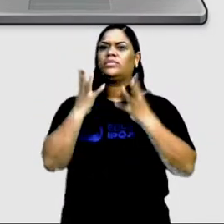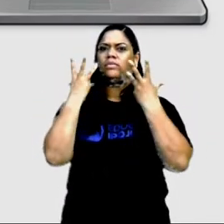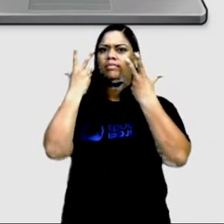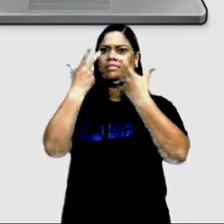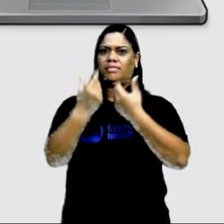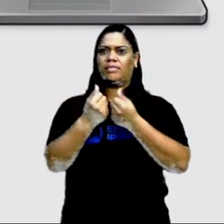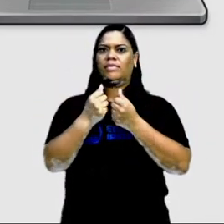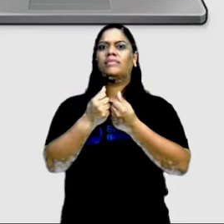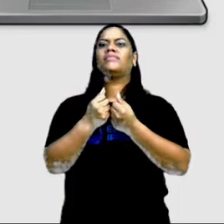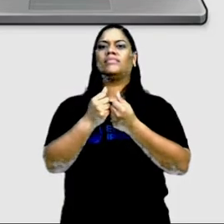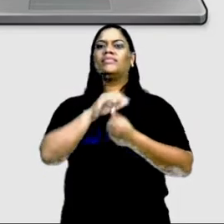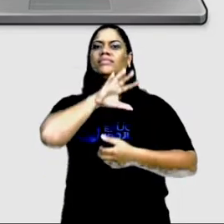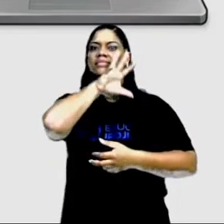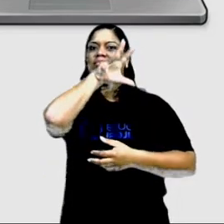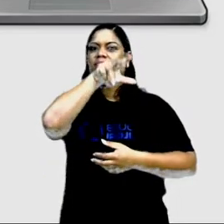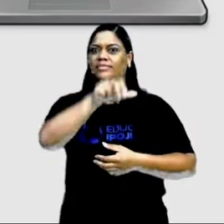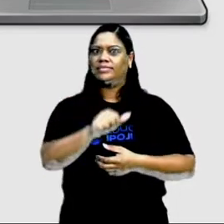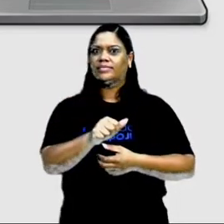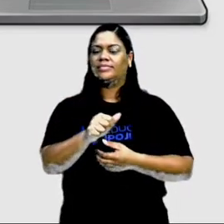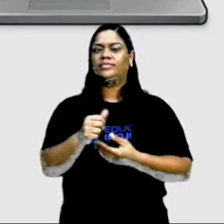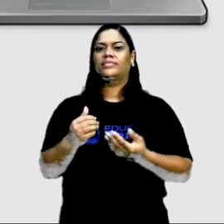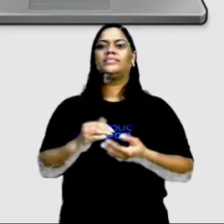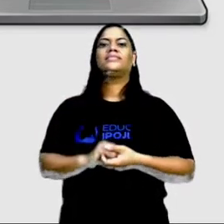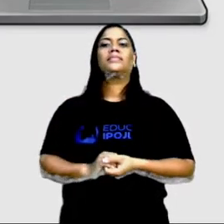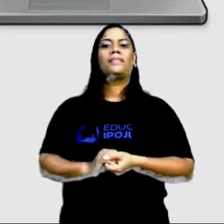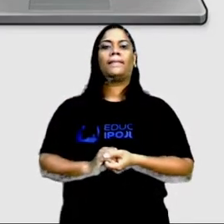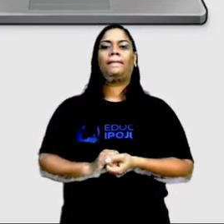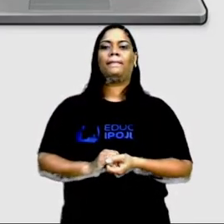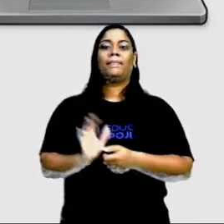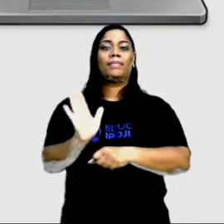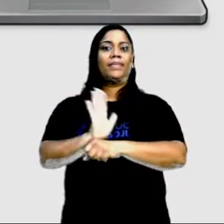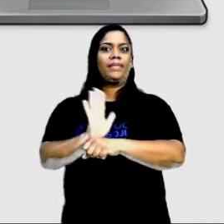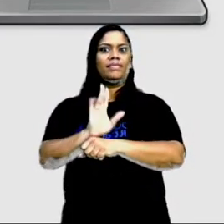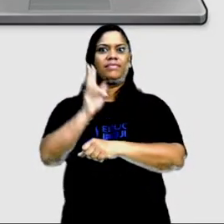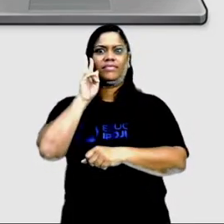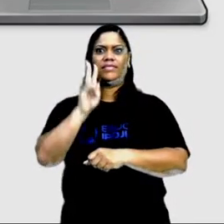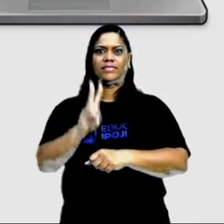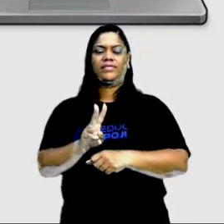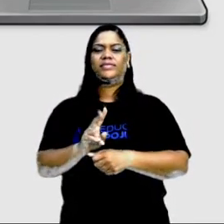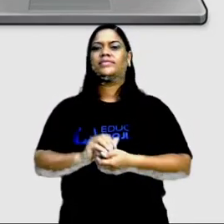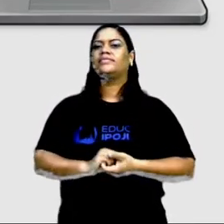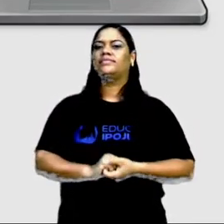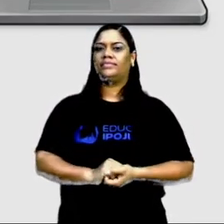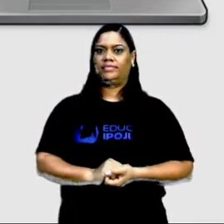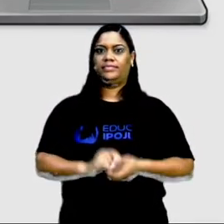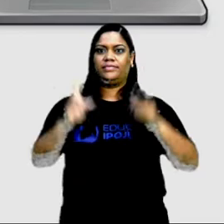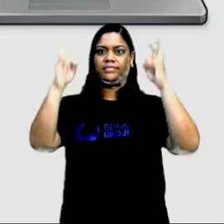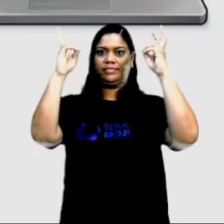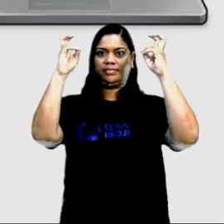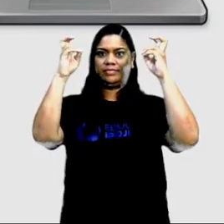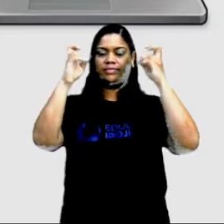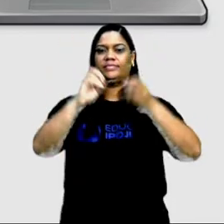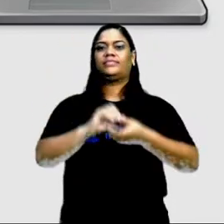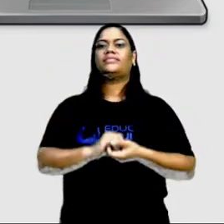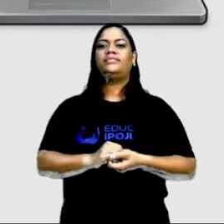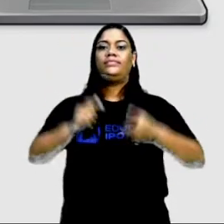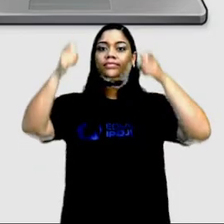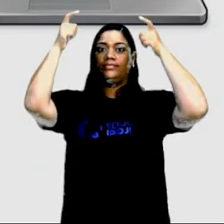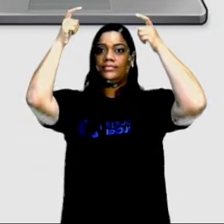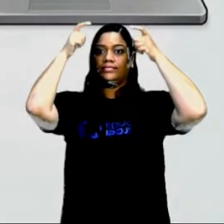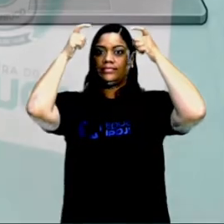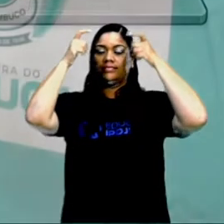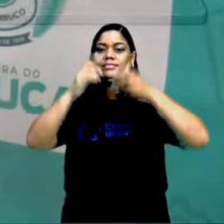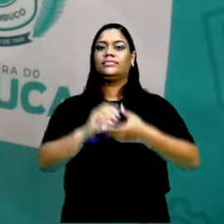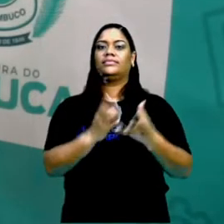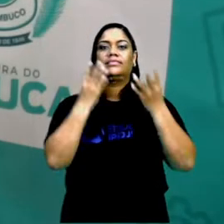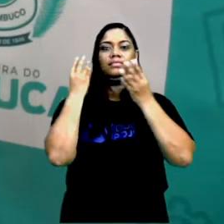ao filme. Aí a referência, existe também a intertextualidade. O título, que é o rei melão, que remete a